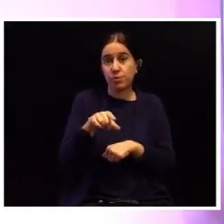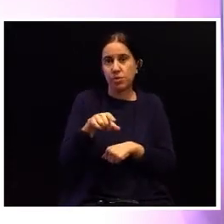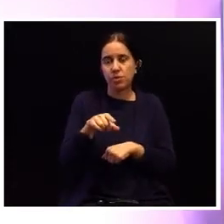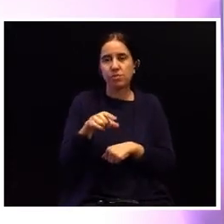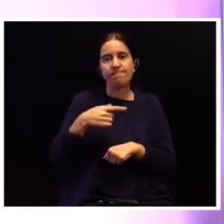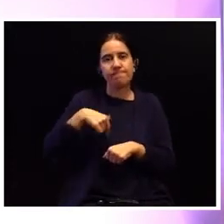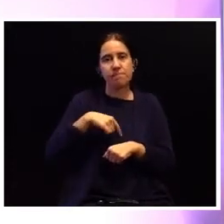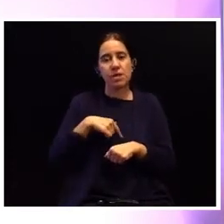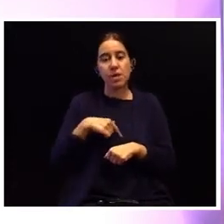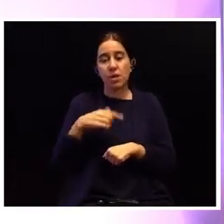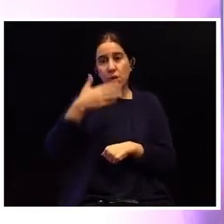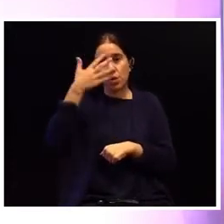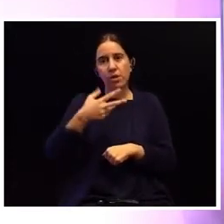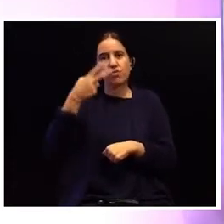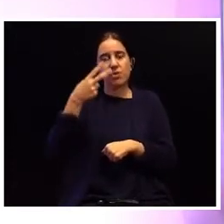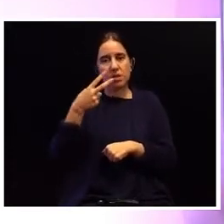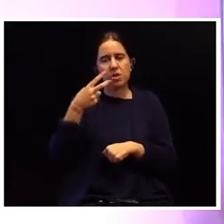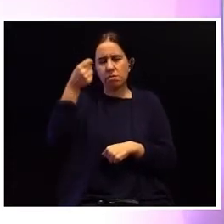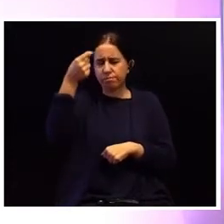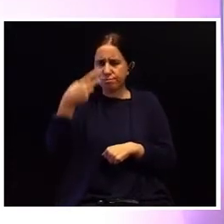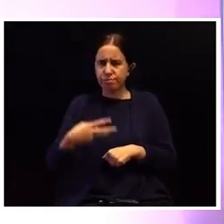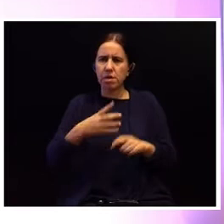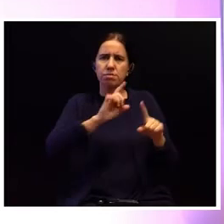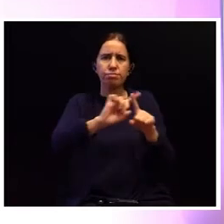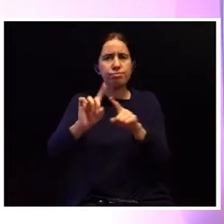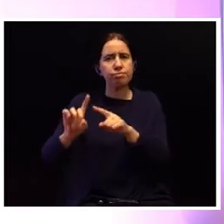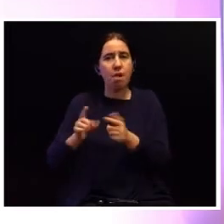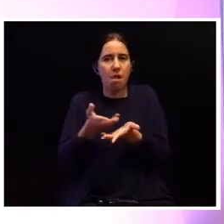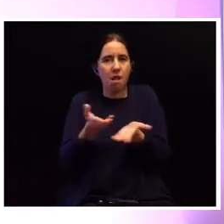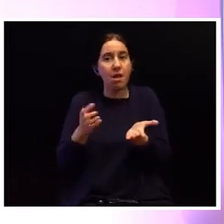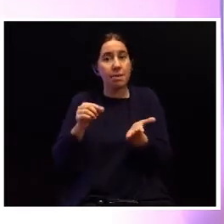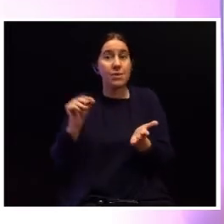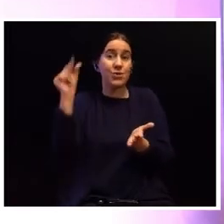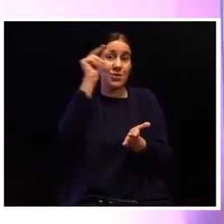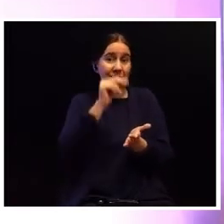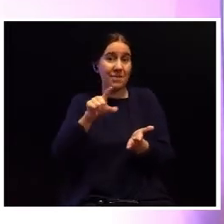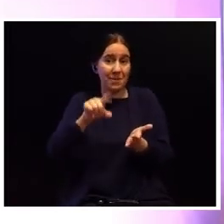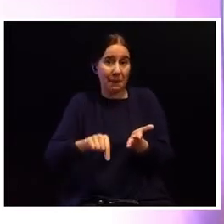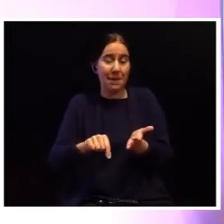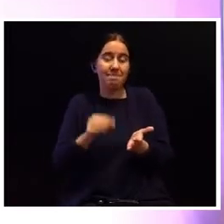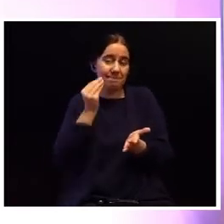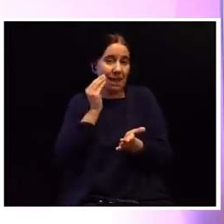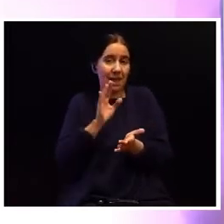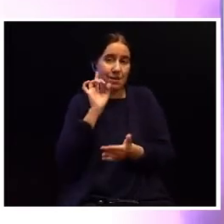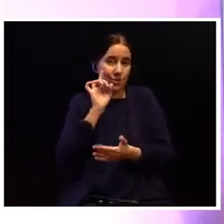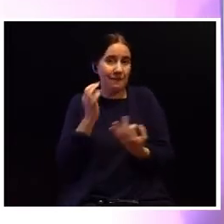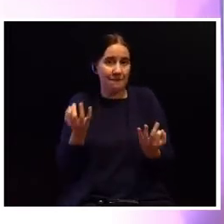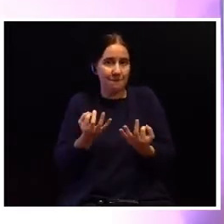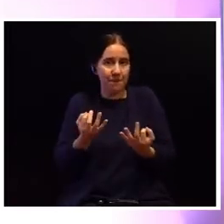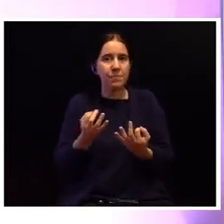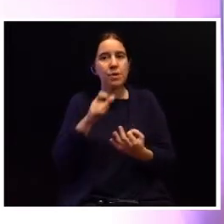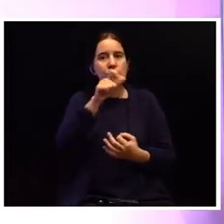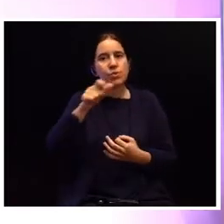temos nestes dois dias um leque vasto e diversificado, também geograficamente, e essa é uma dimensão importante, de